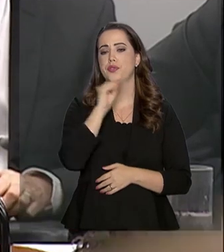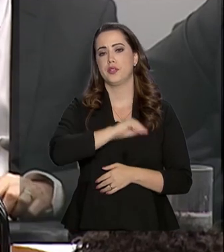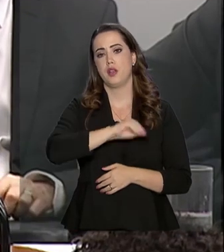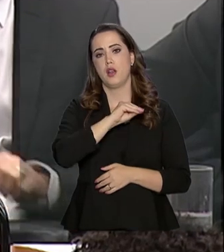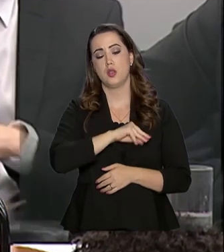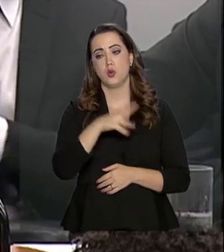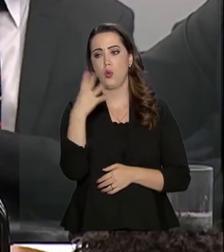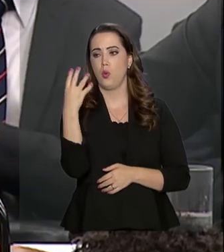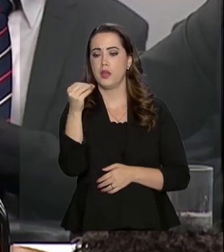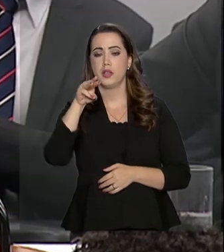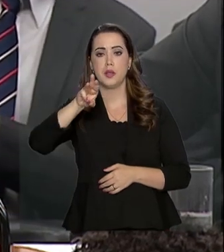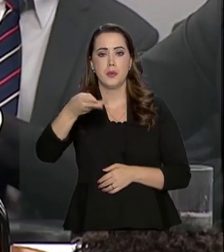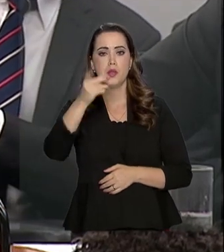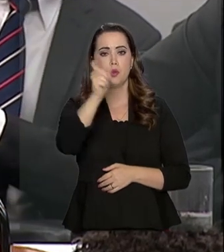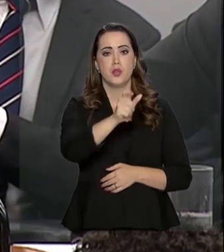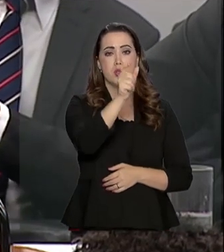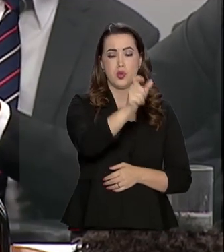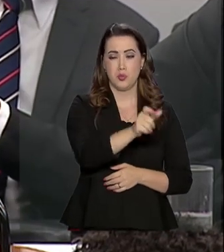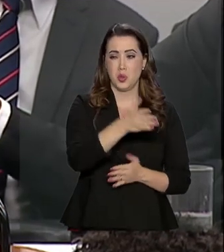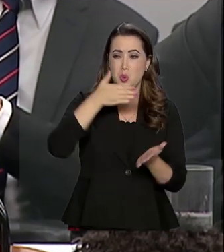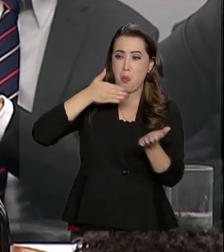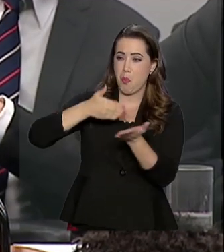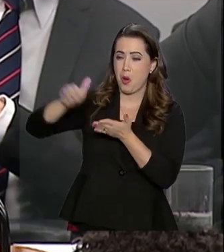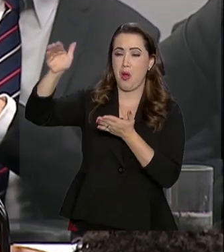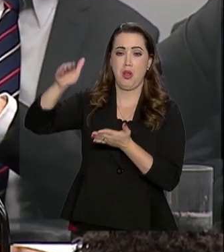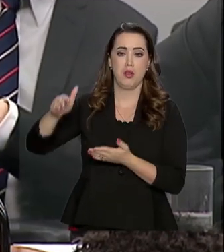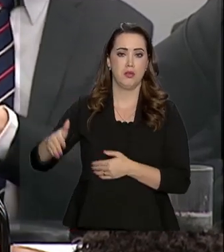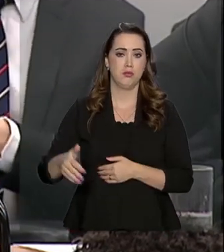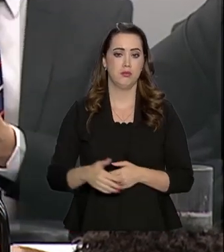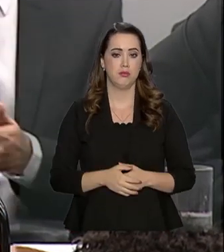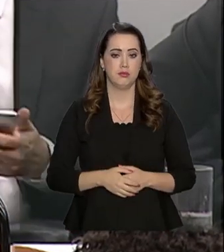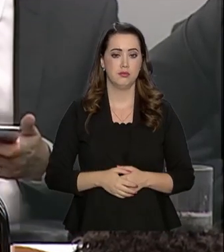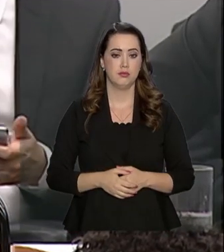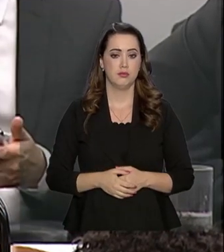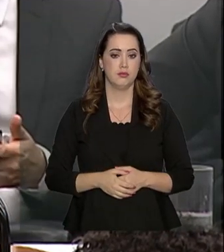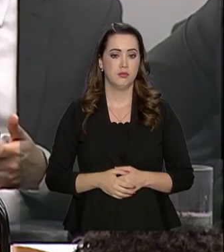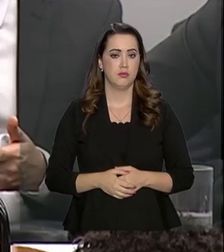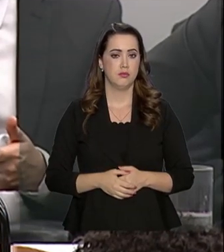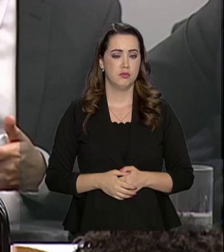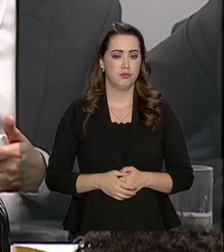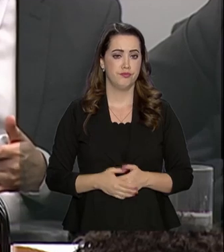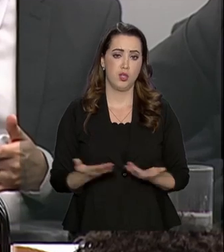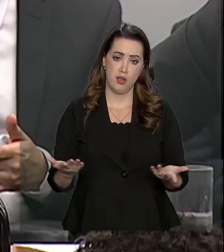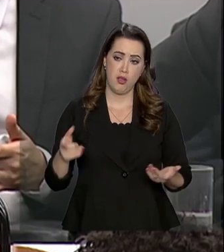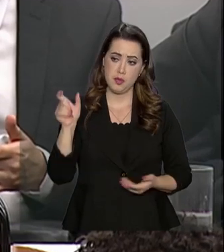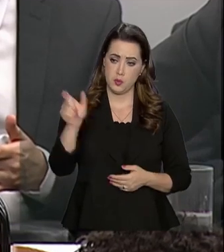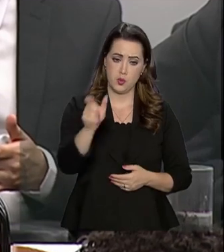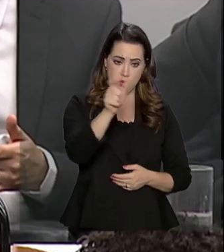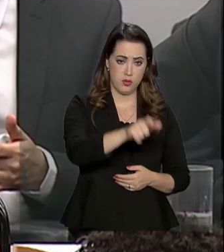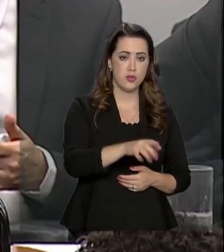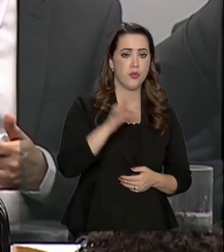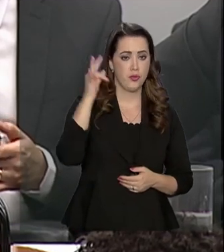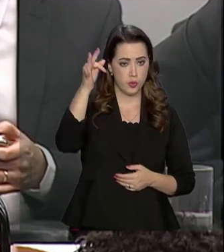40 milhões de brasileiros são excluídos e eles envelhecerão.